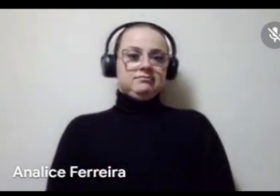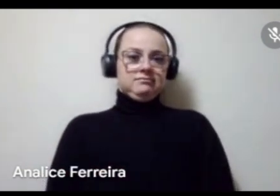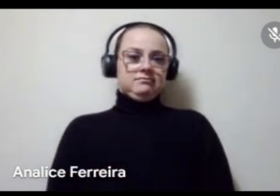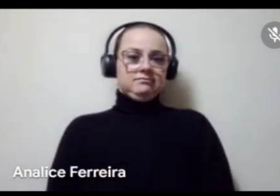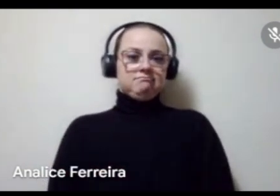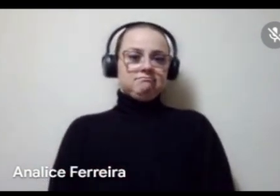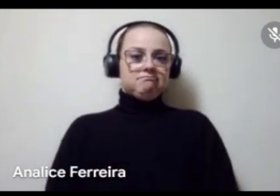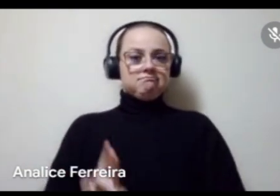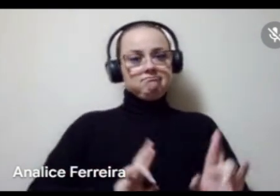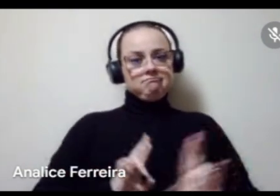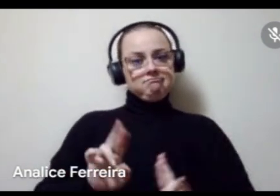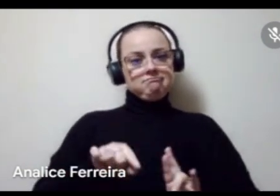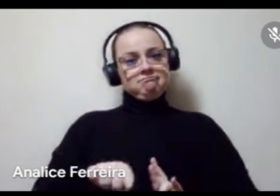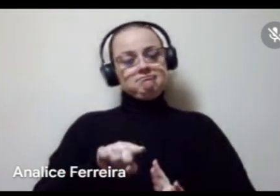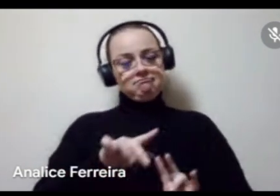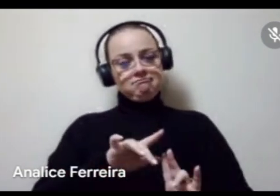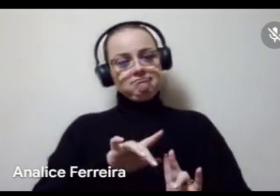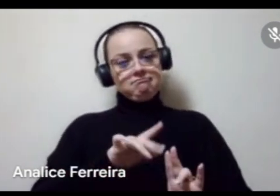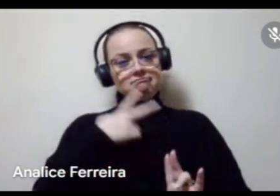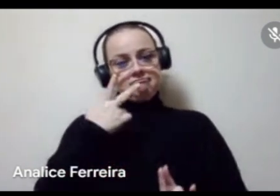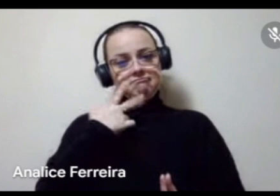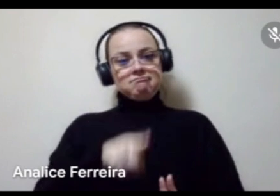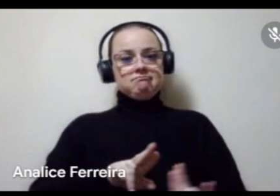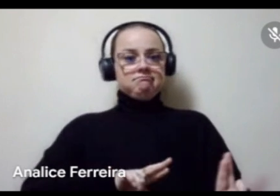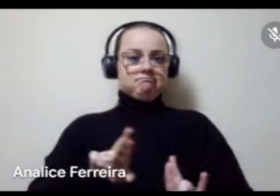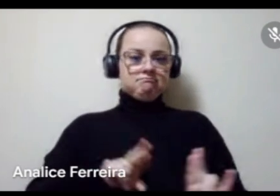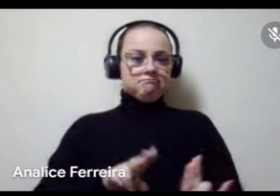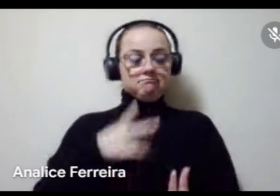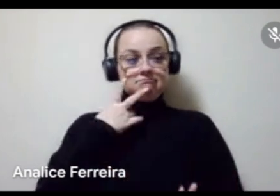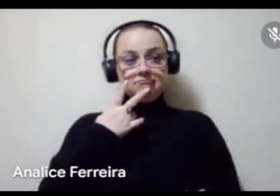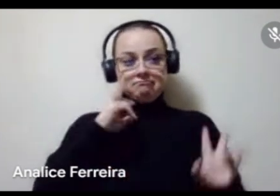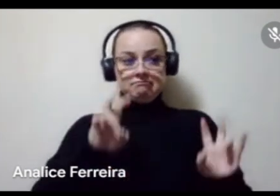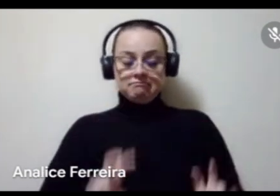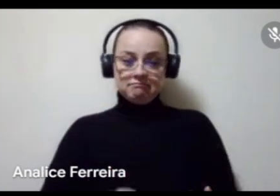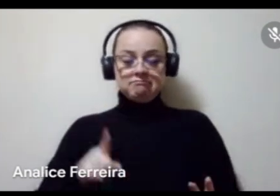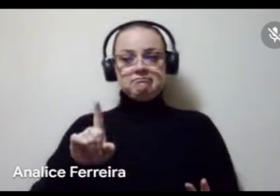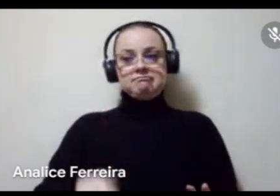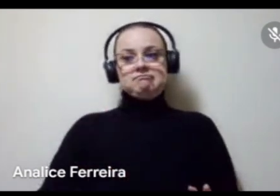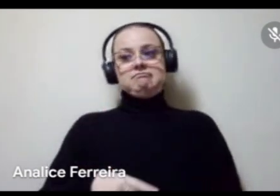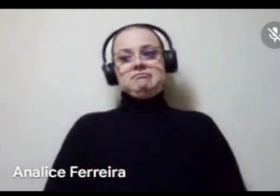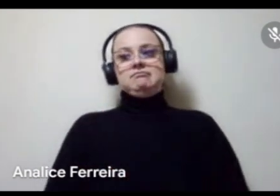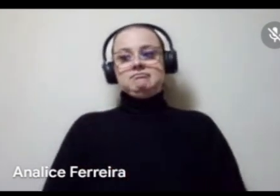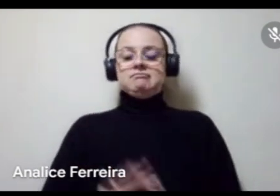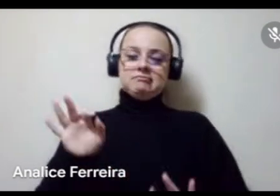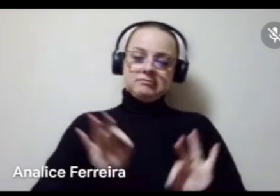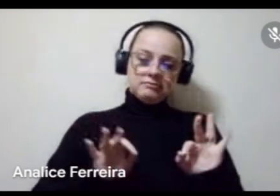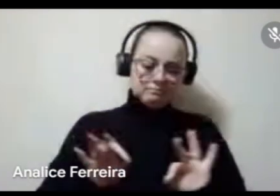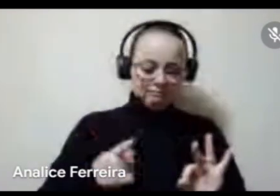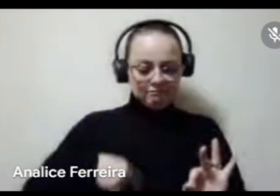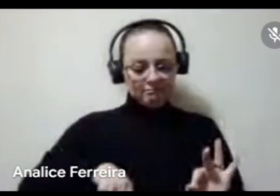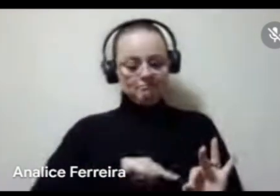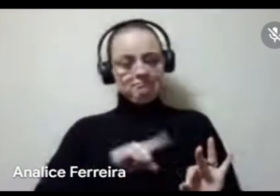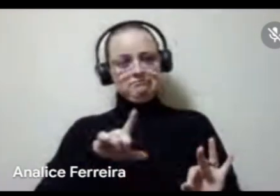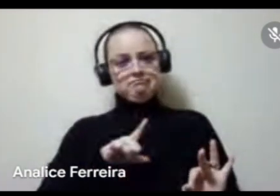relacionada com esses aspectos que eu mencionei aí, estava falando sobre a questão do plano, né, que a gente tem